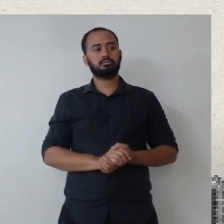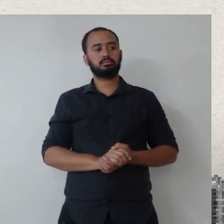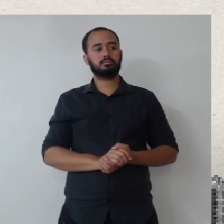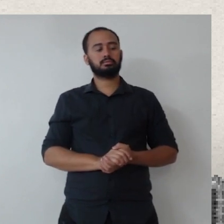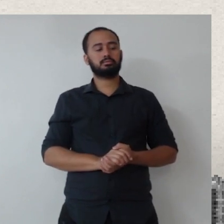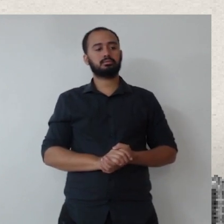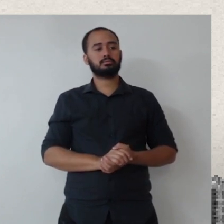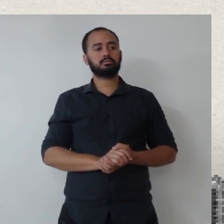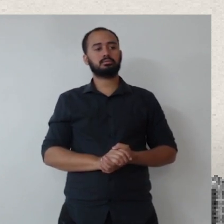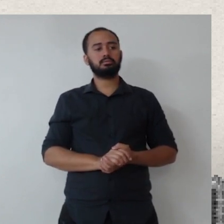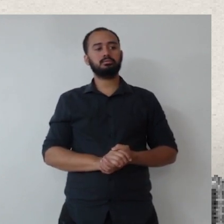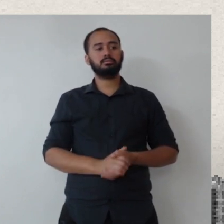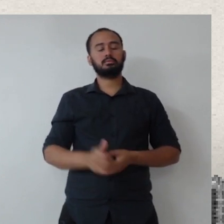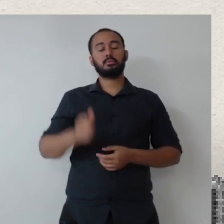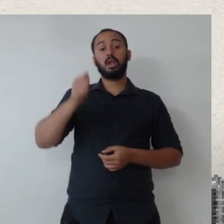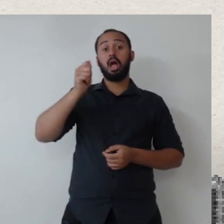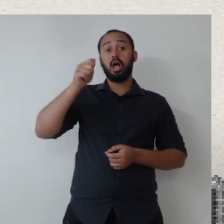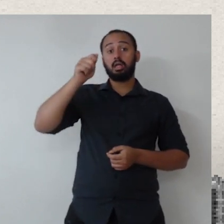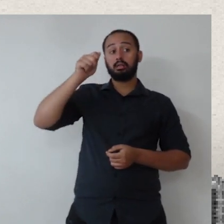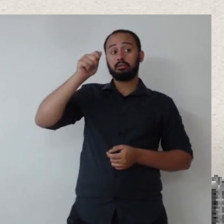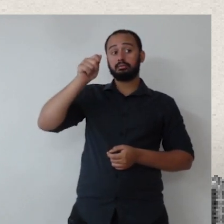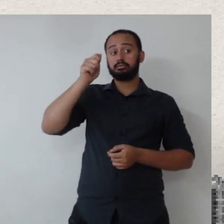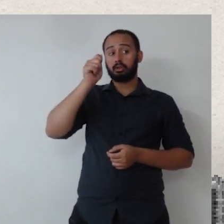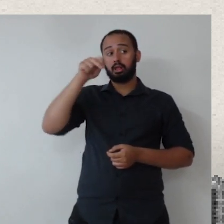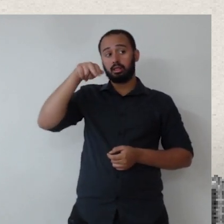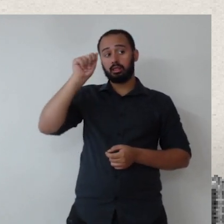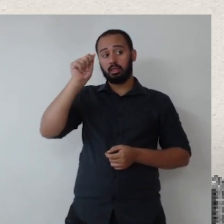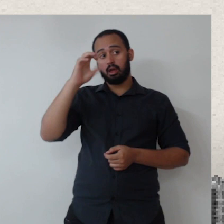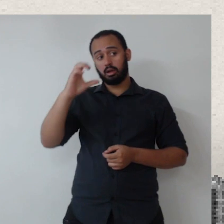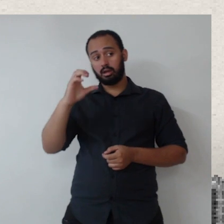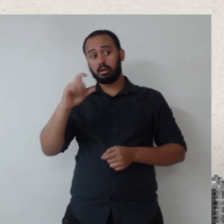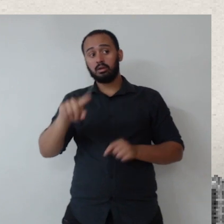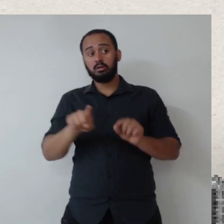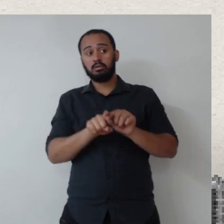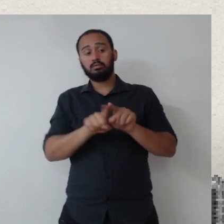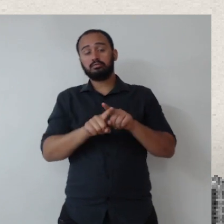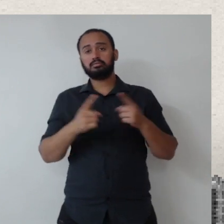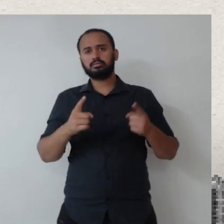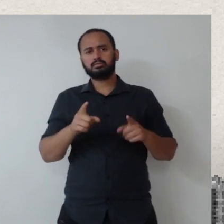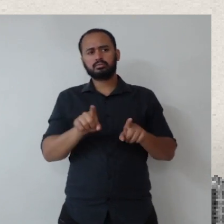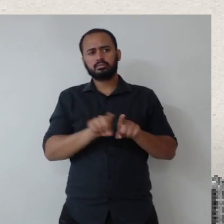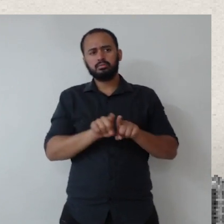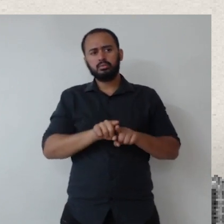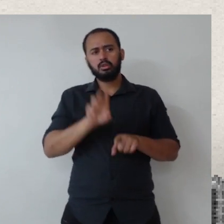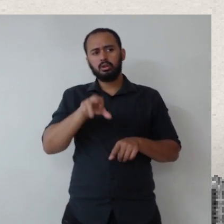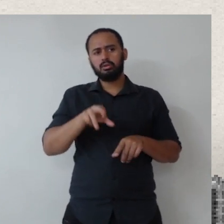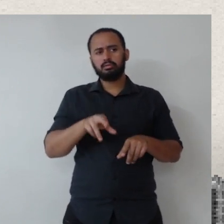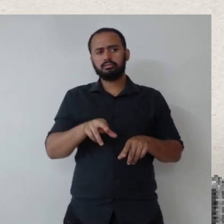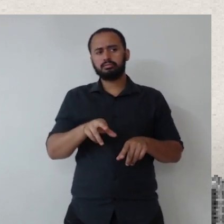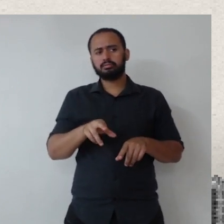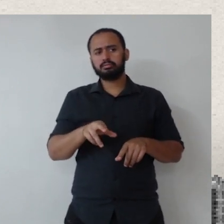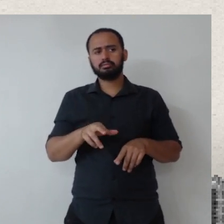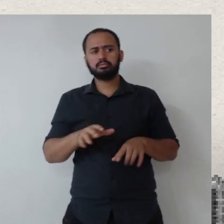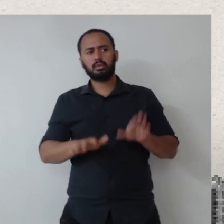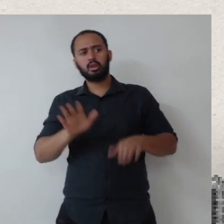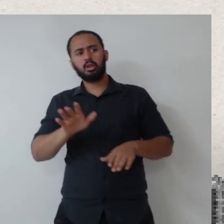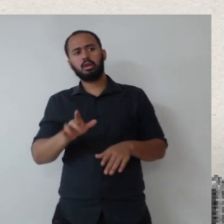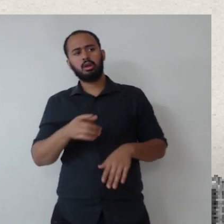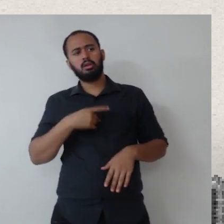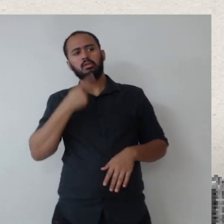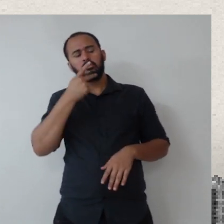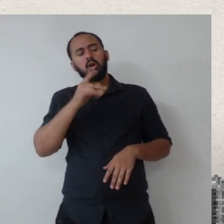tem a ANAC que está fazendo já alguma coisa também agora em termos de resolução. E aí, gente,